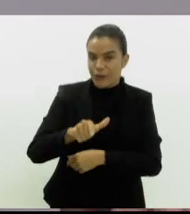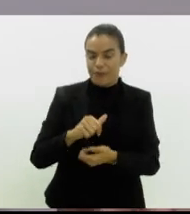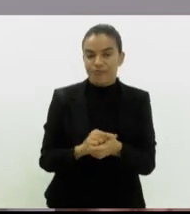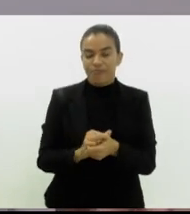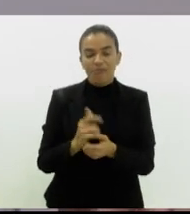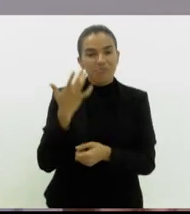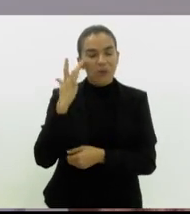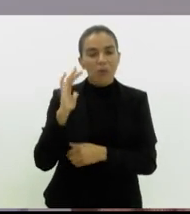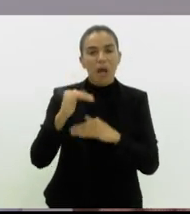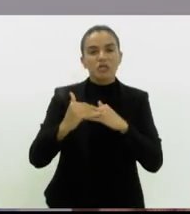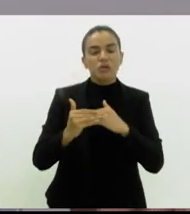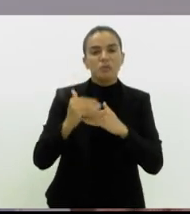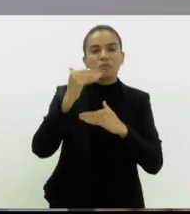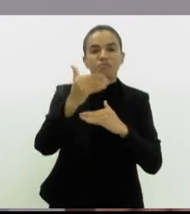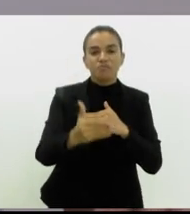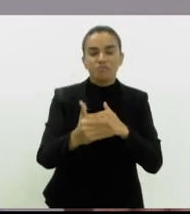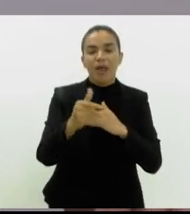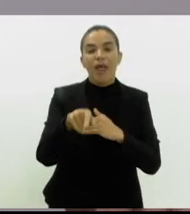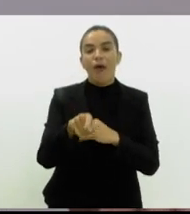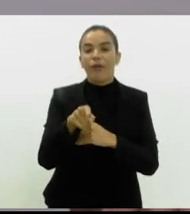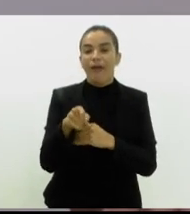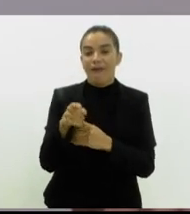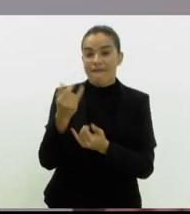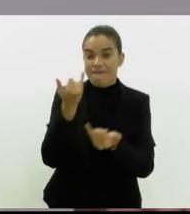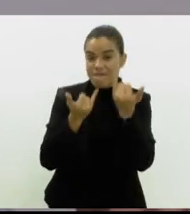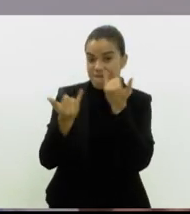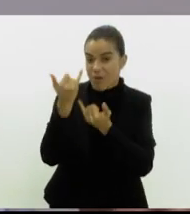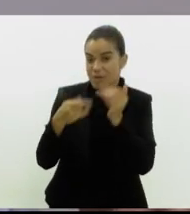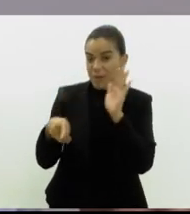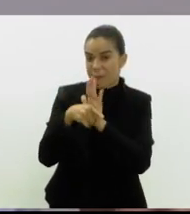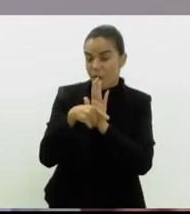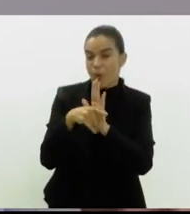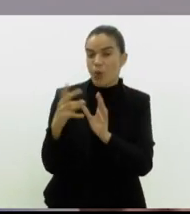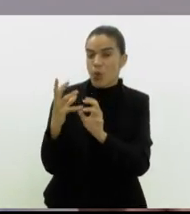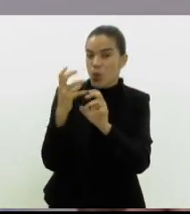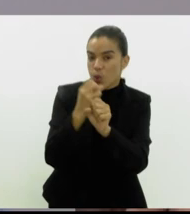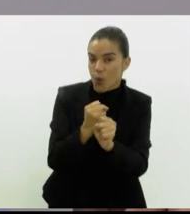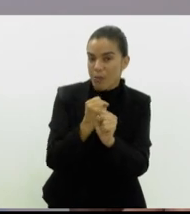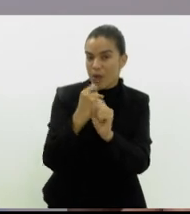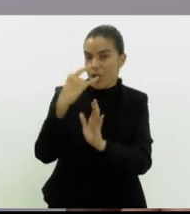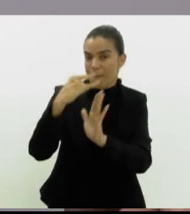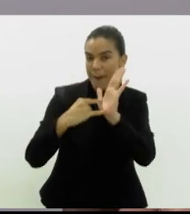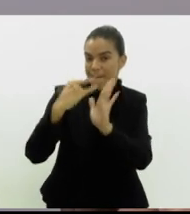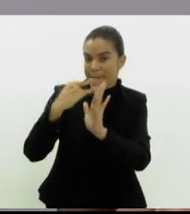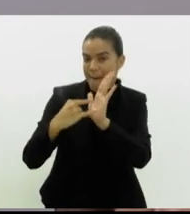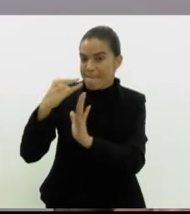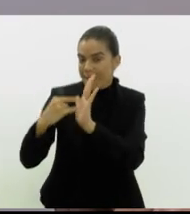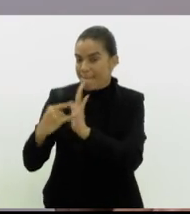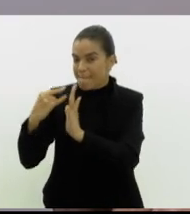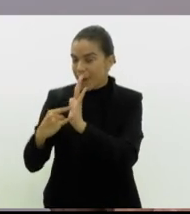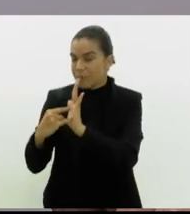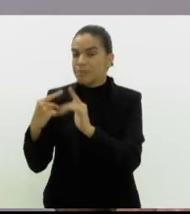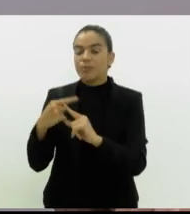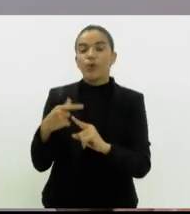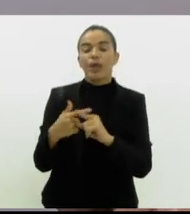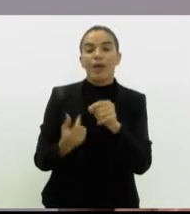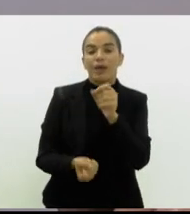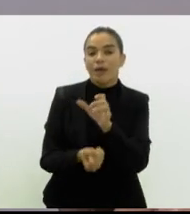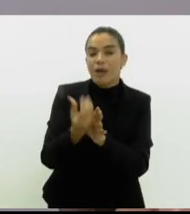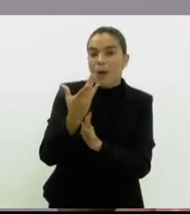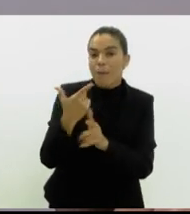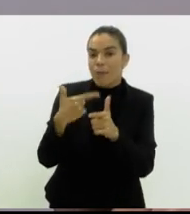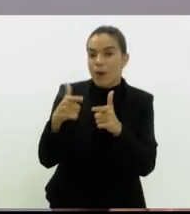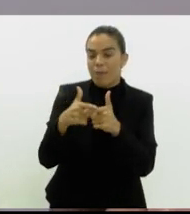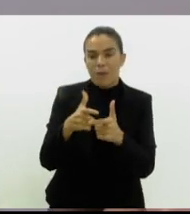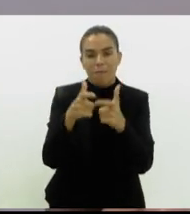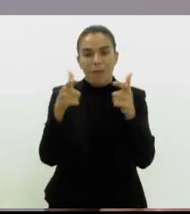próximo passo a gente tem aqui informações de receita. Nós vamos avançar porque aqui surgiu um problema maior,